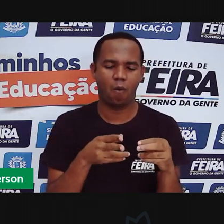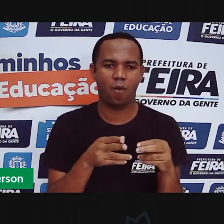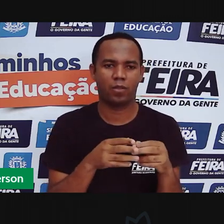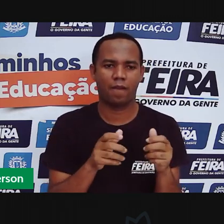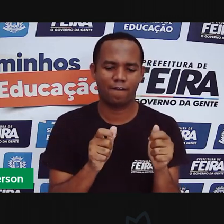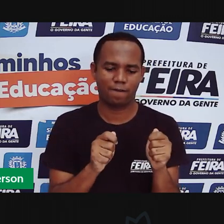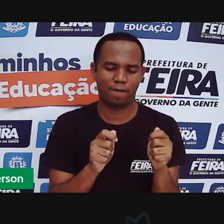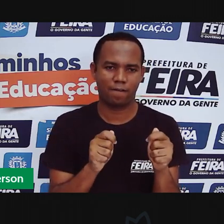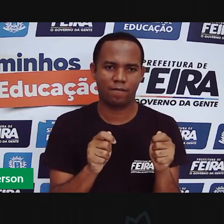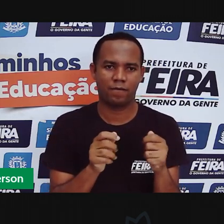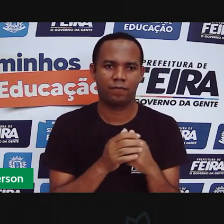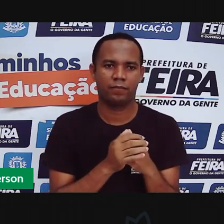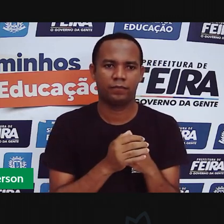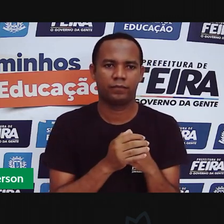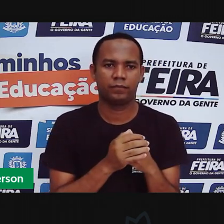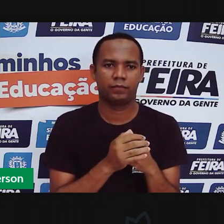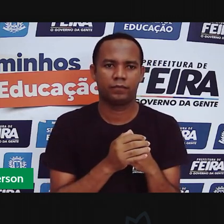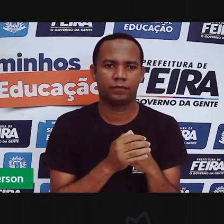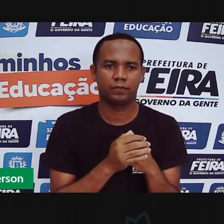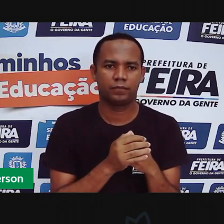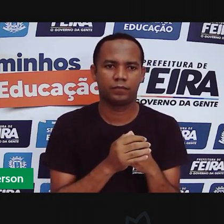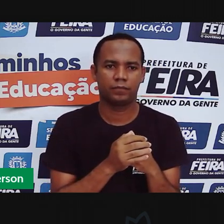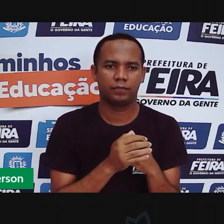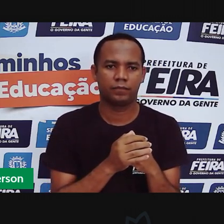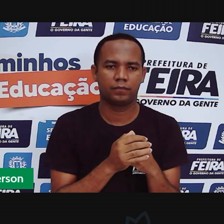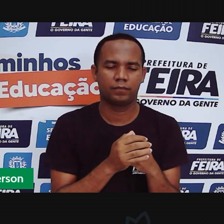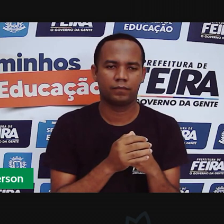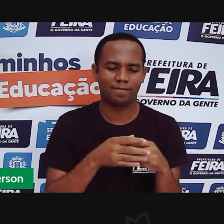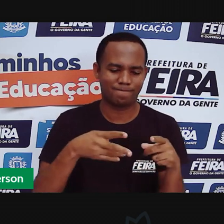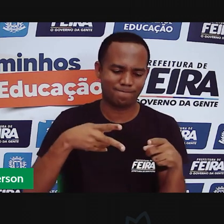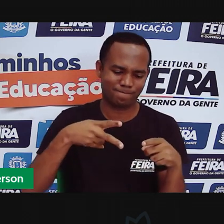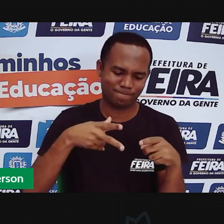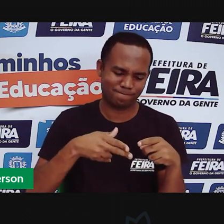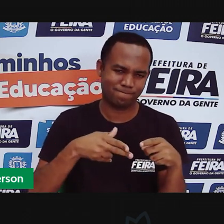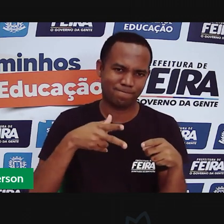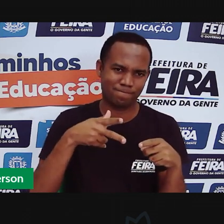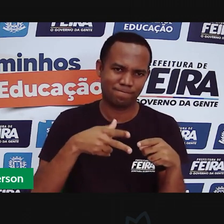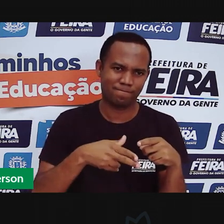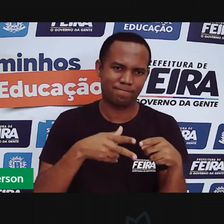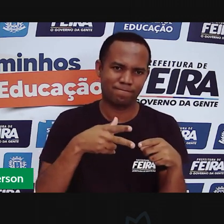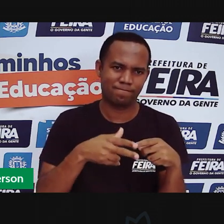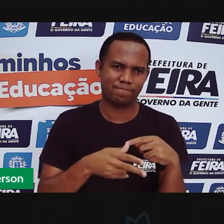amassadinha, ó. Pra poder cortar aqui. Certo?